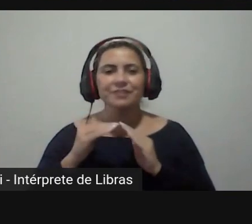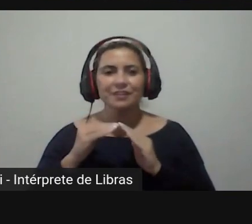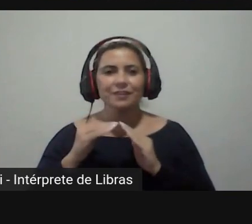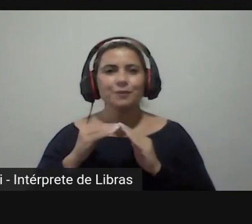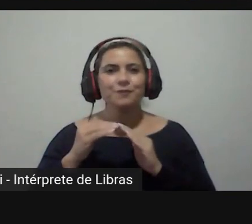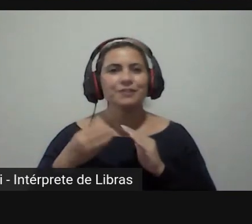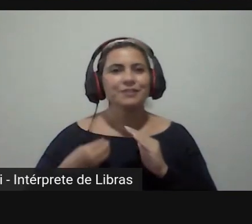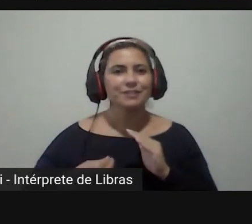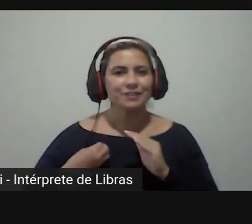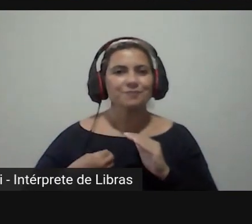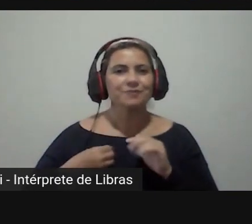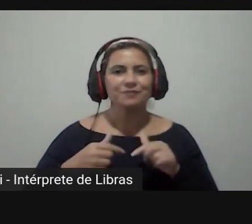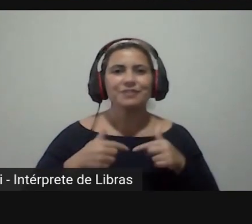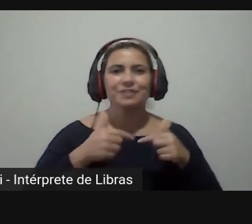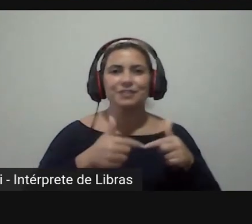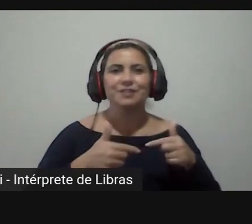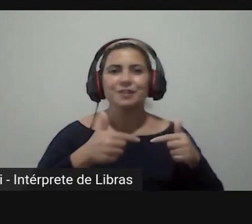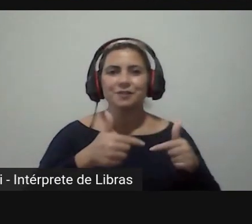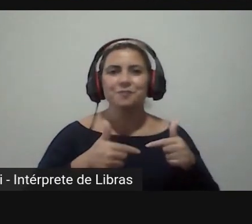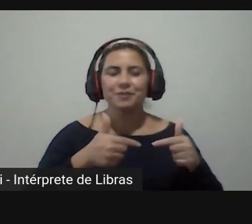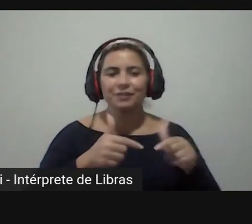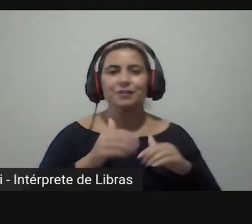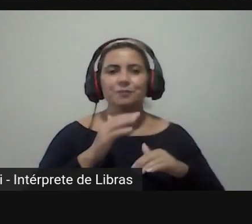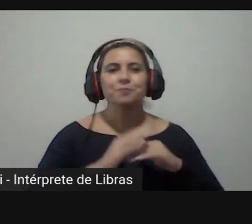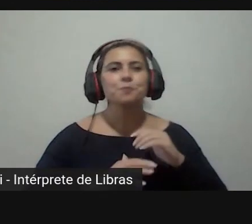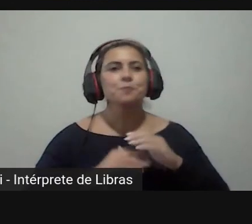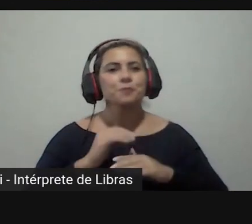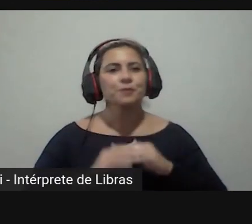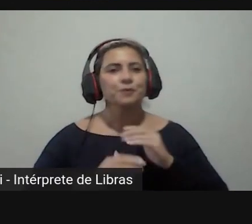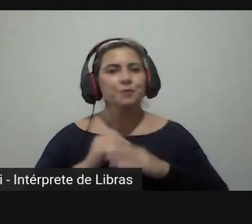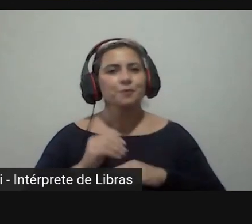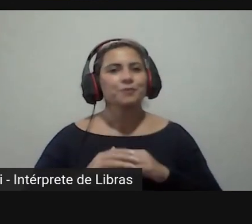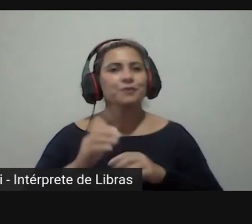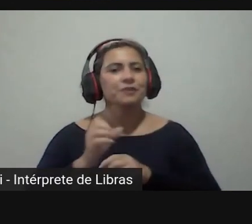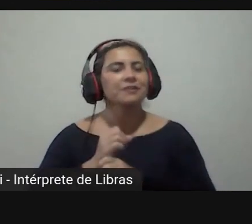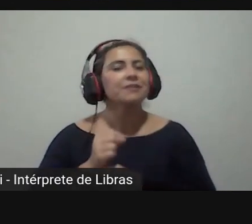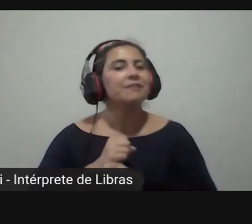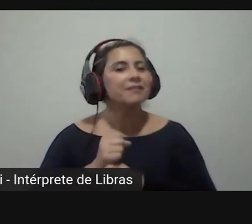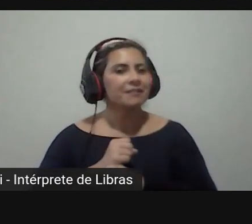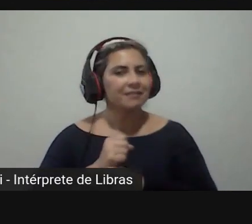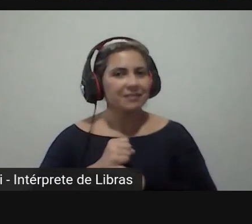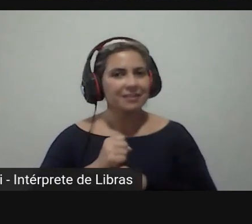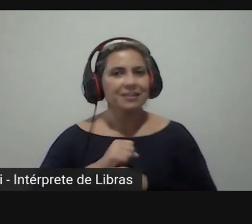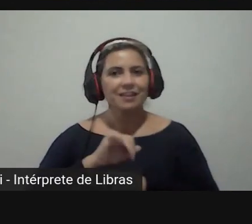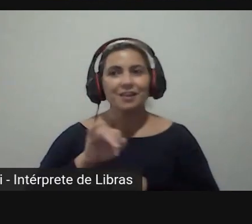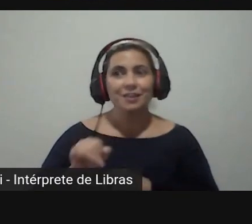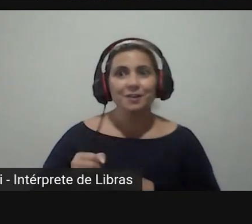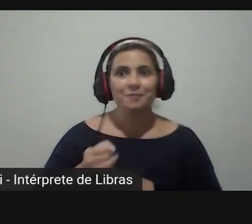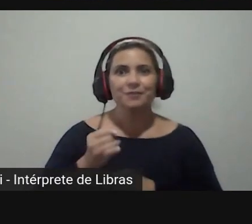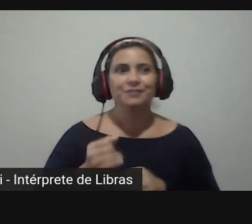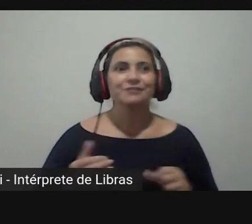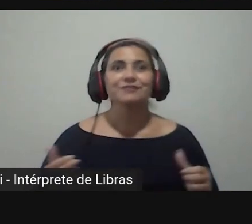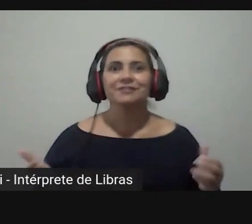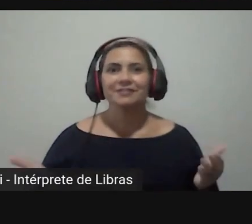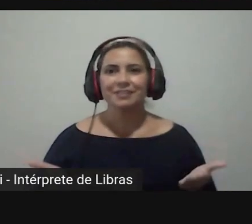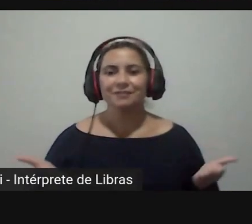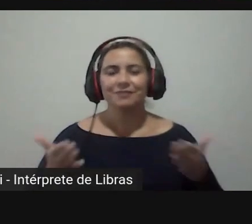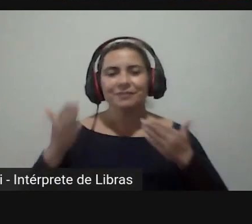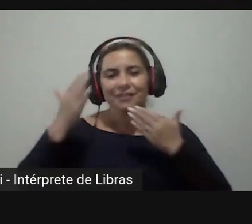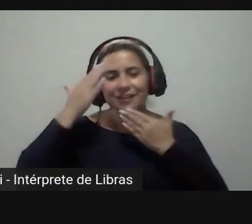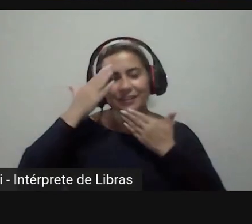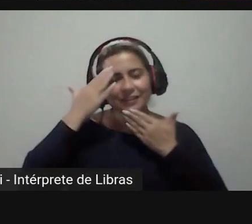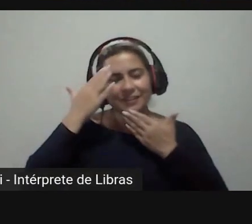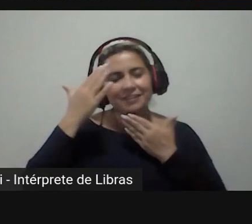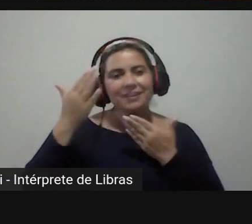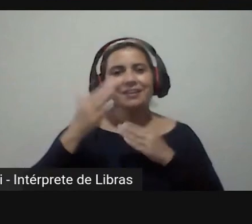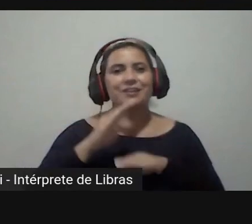militância profissional há tantos anos é uma oportunidade única quero agradecer por ela